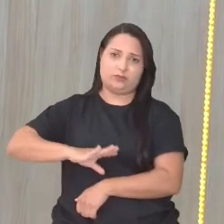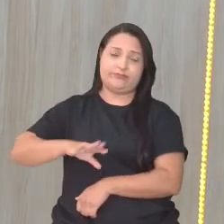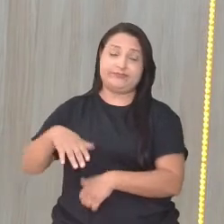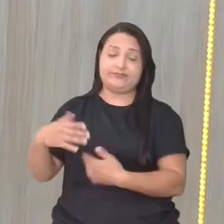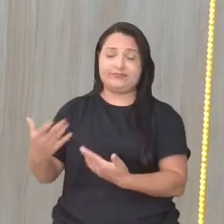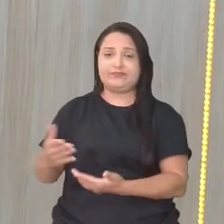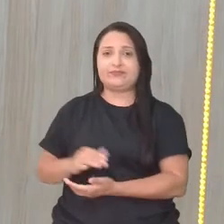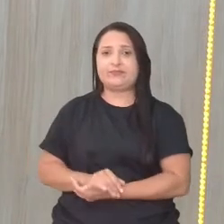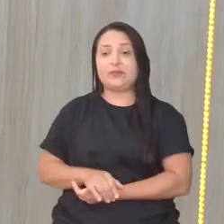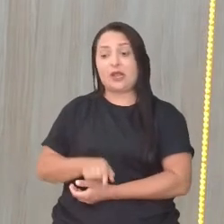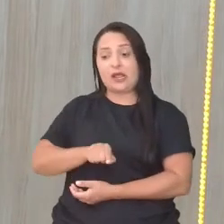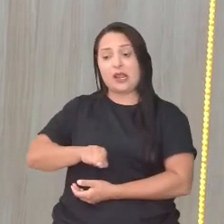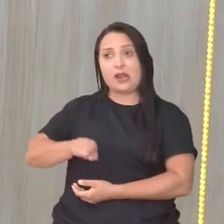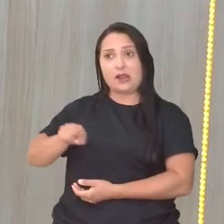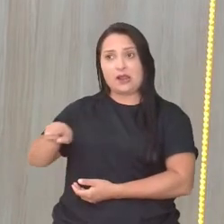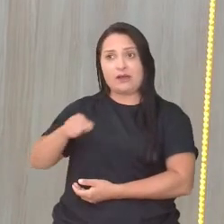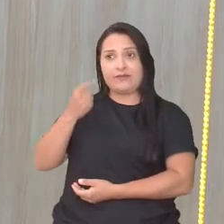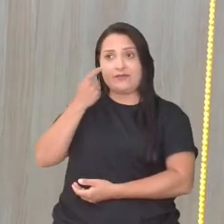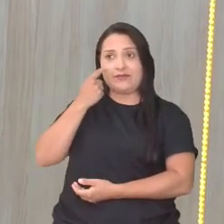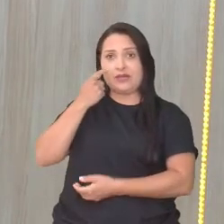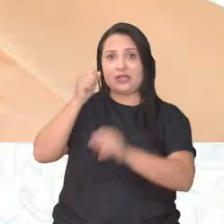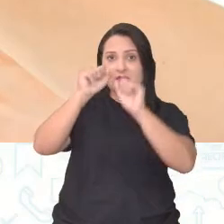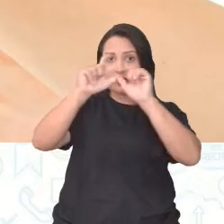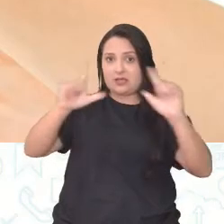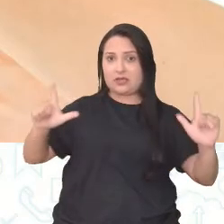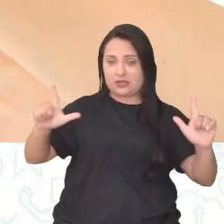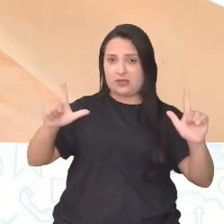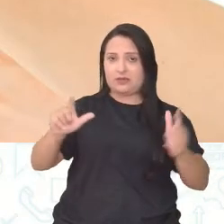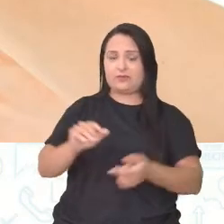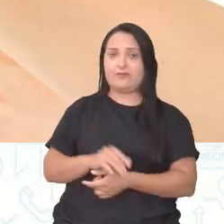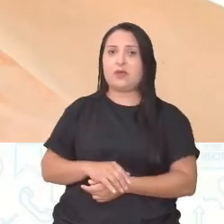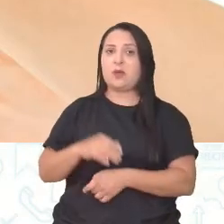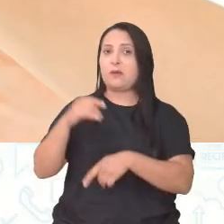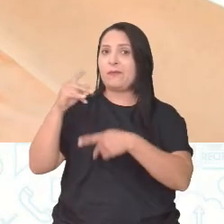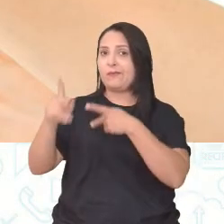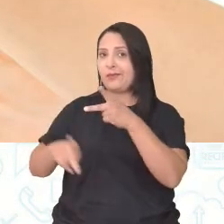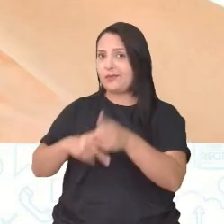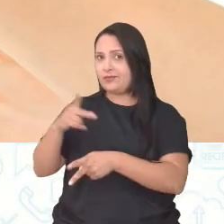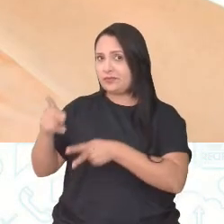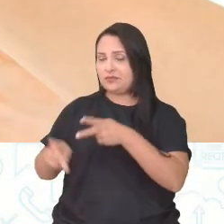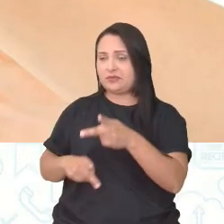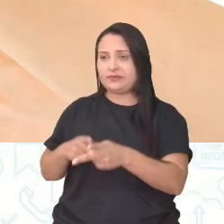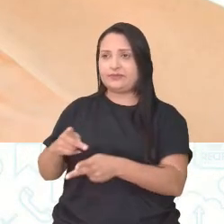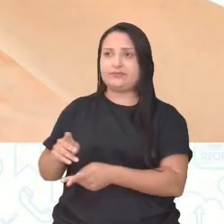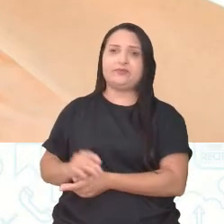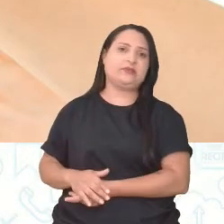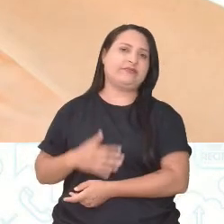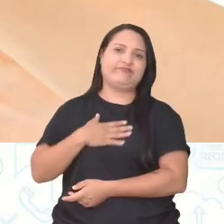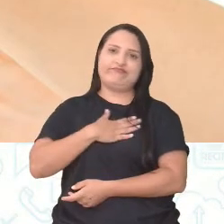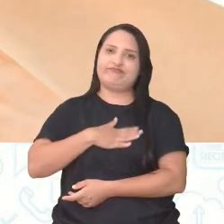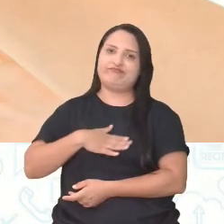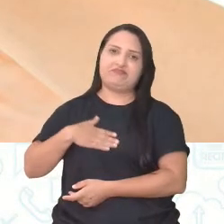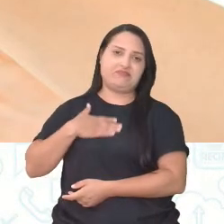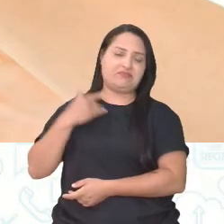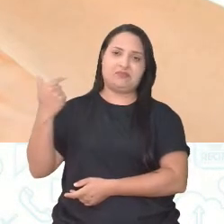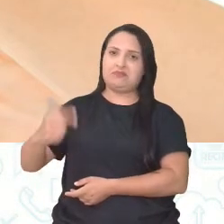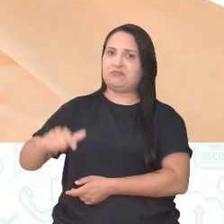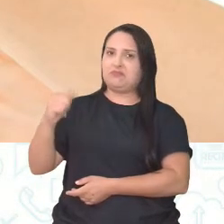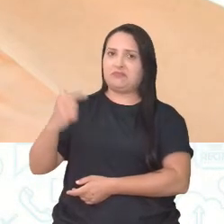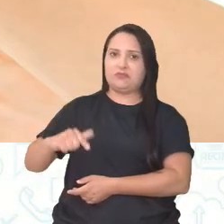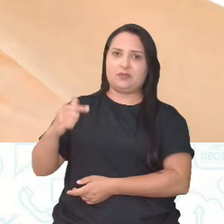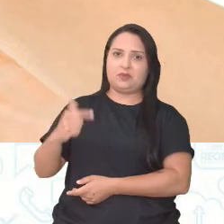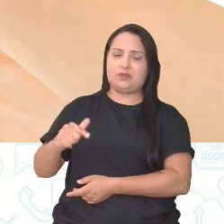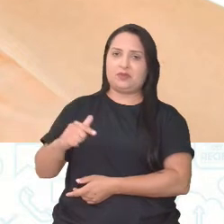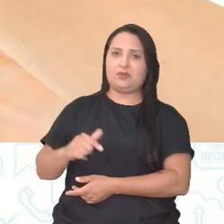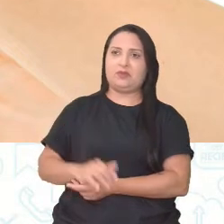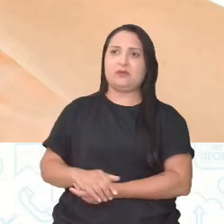Portugal, olha só aí na tela cheia. O povo não estava nada satisfeito com tudo isso que passou